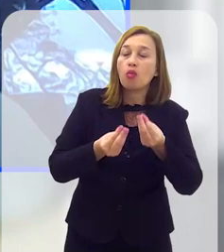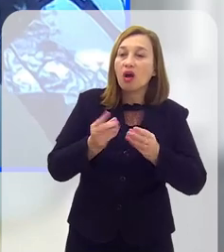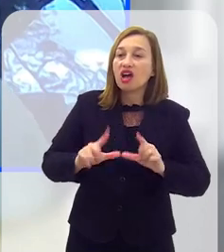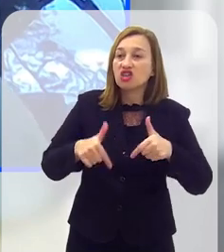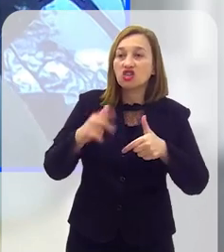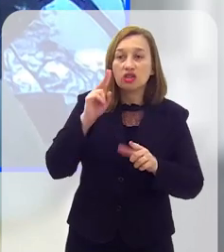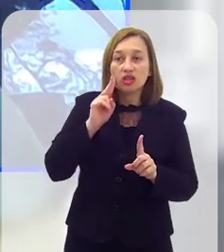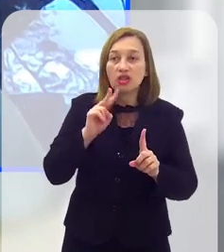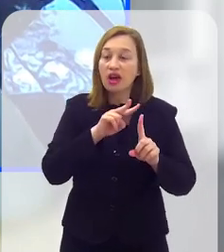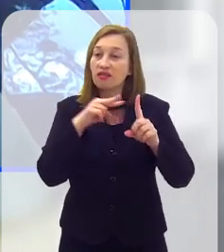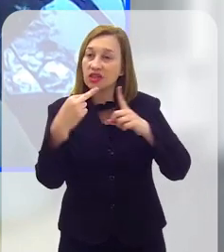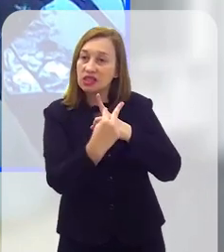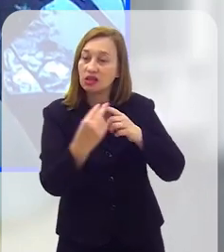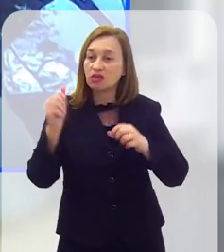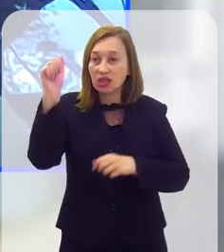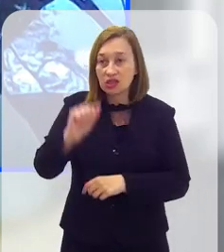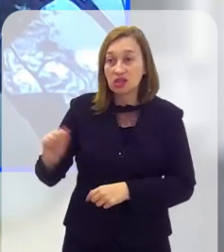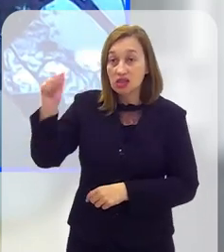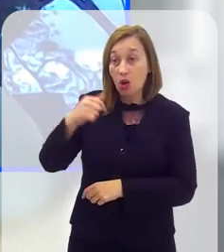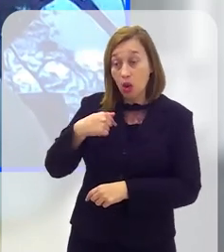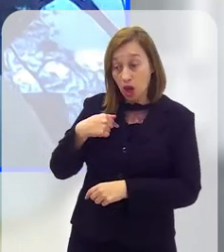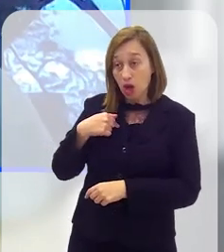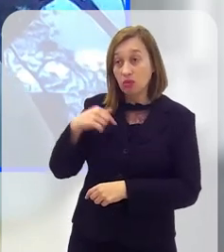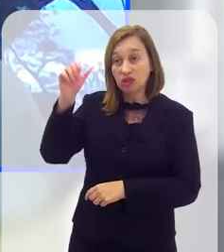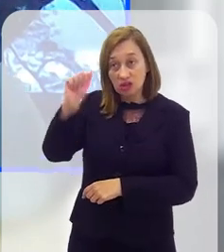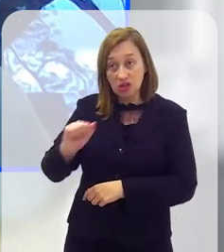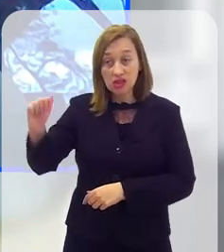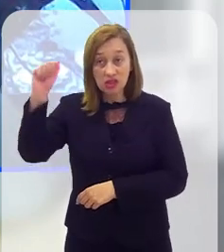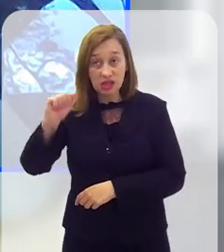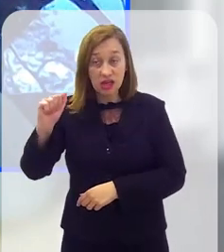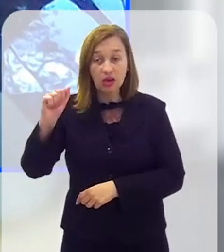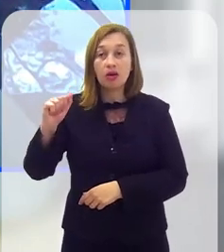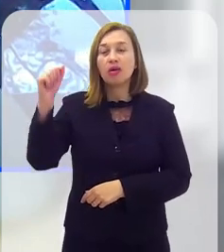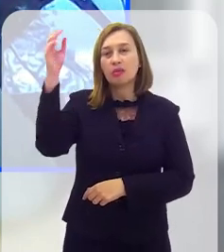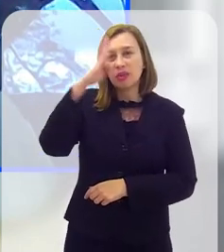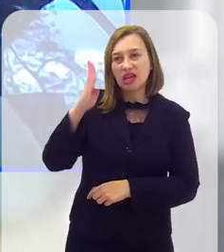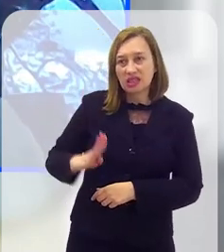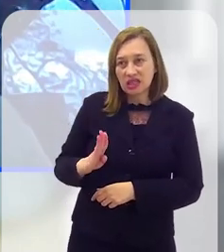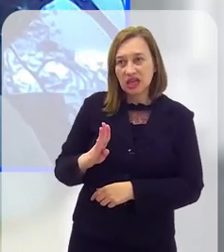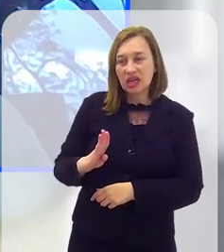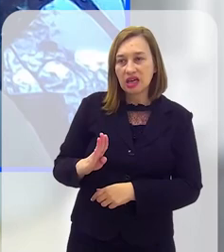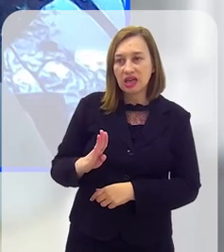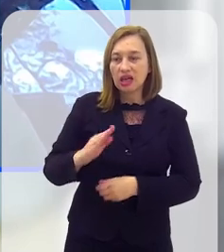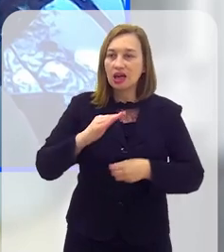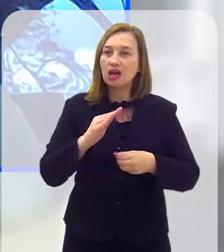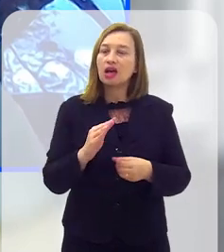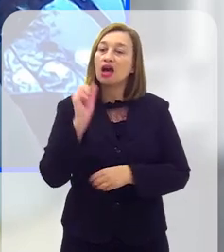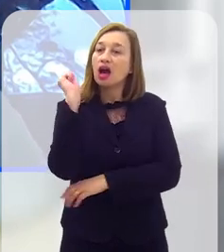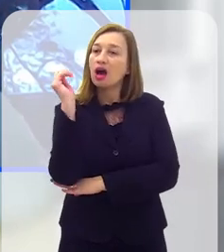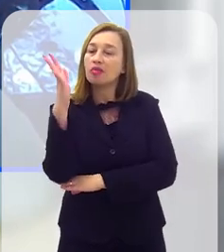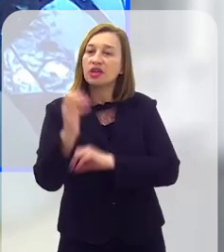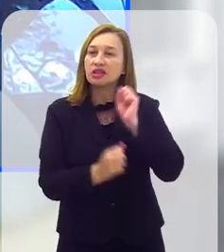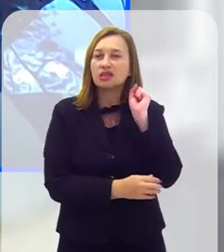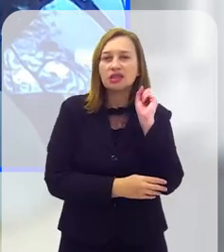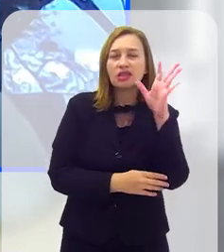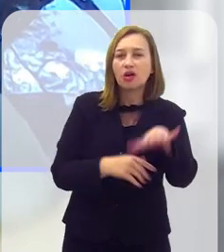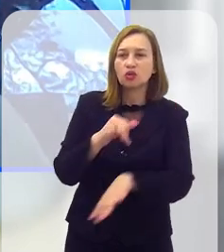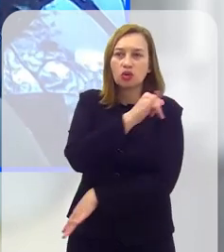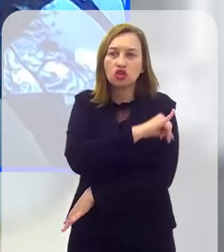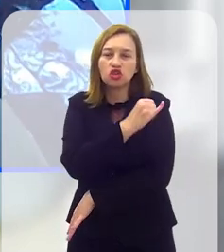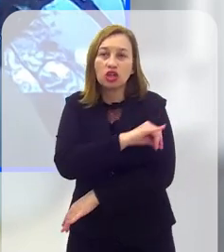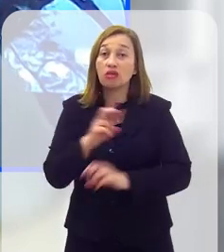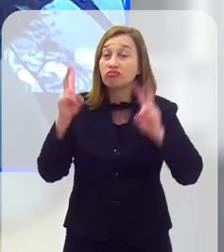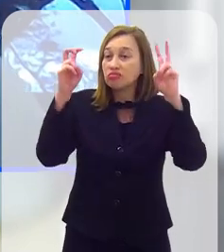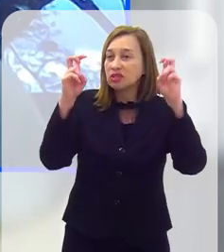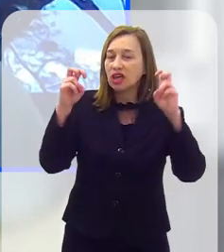opinião e na visão também da associação que eu presido hoje, que é a Associação Brasileira de Geria Sanitária e Ambiental, a associação aqui